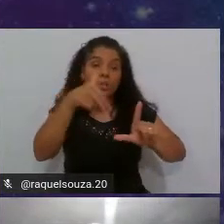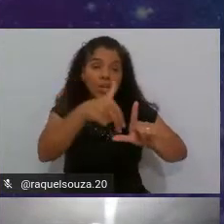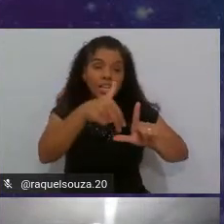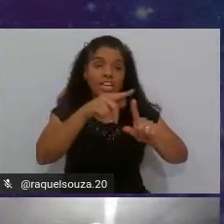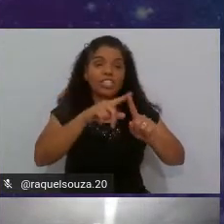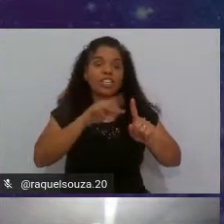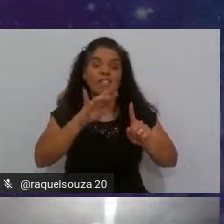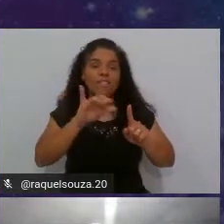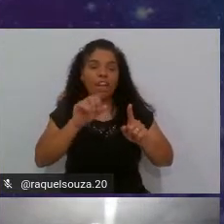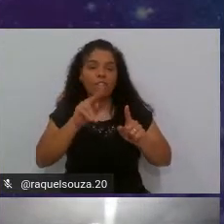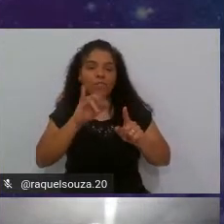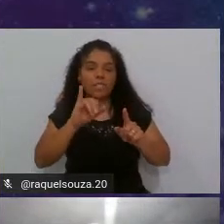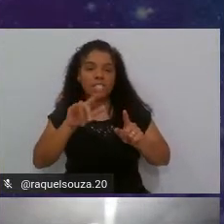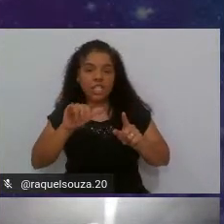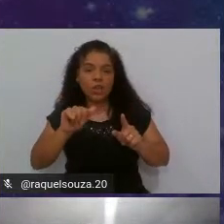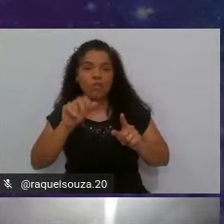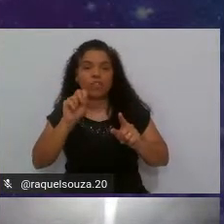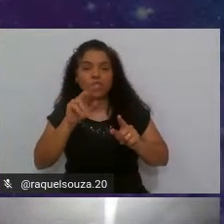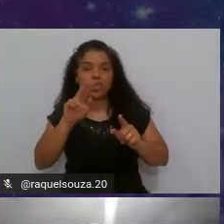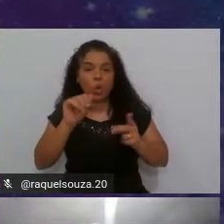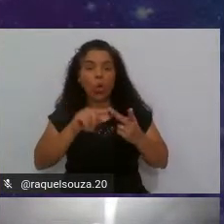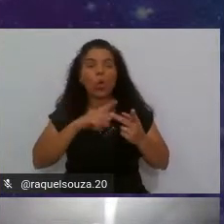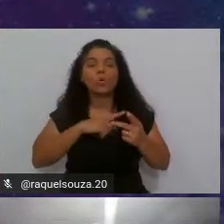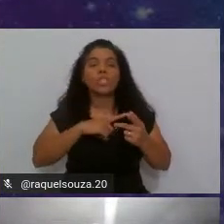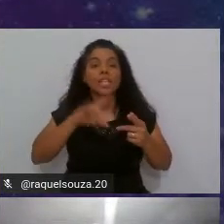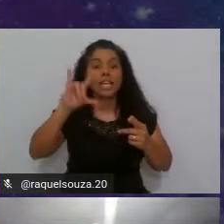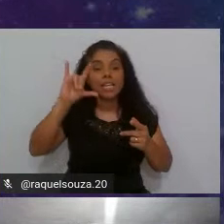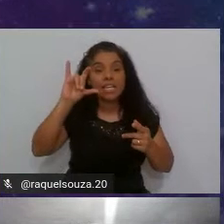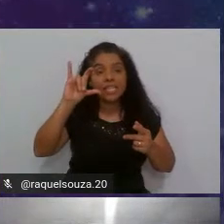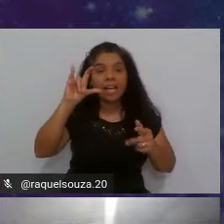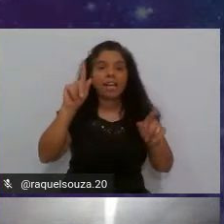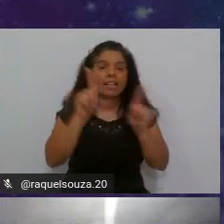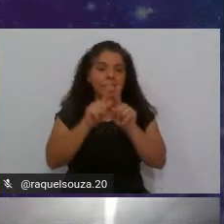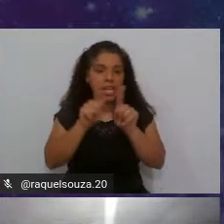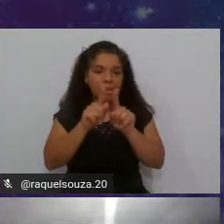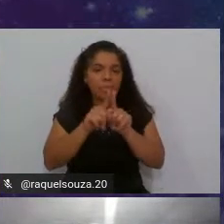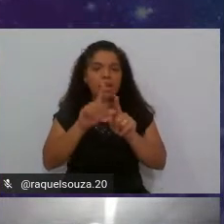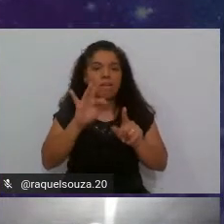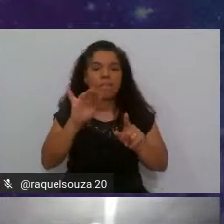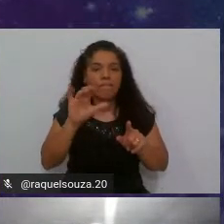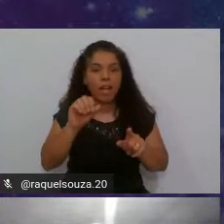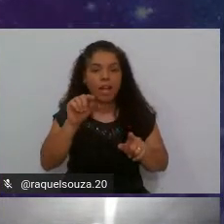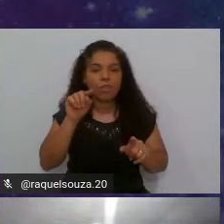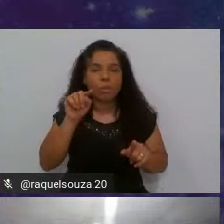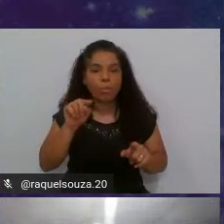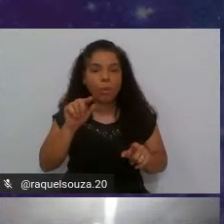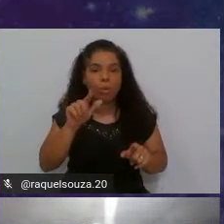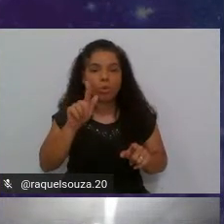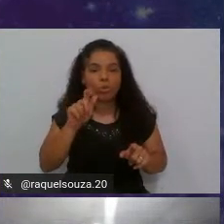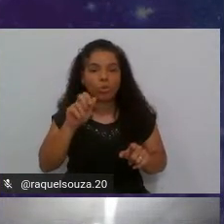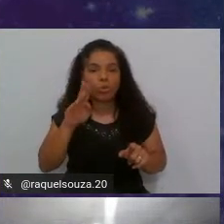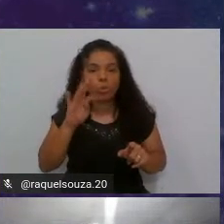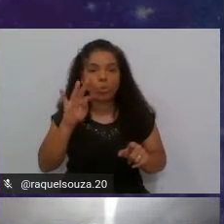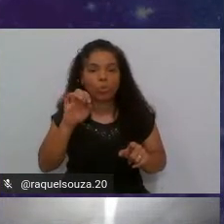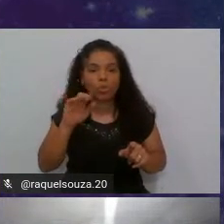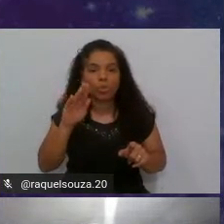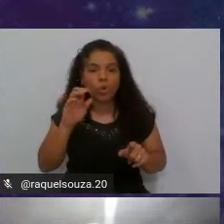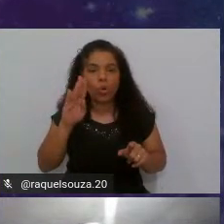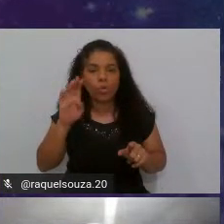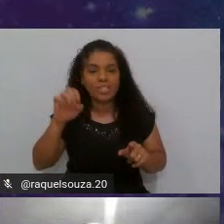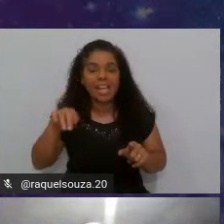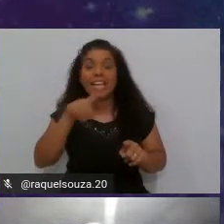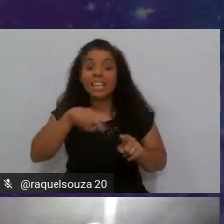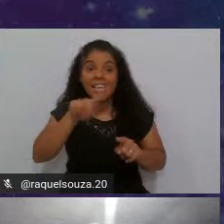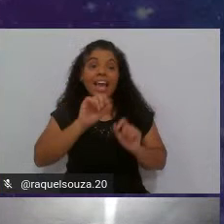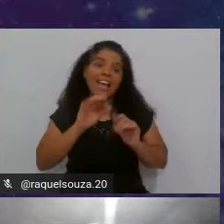de Souza é no Instagram também flávio.gudyolsen e e é